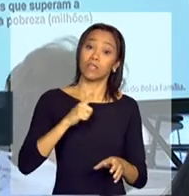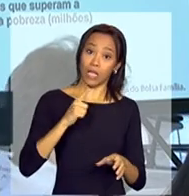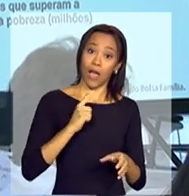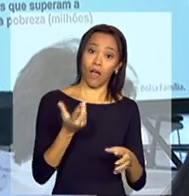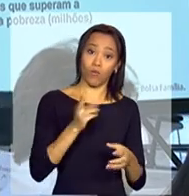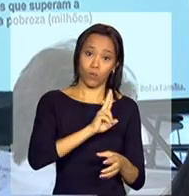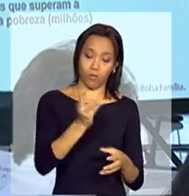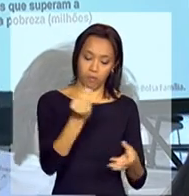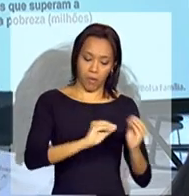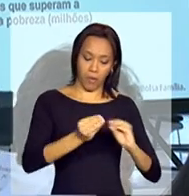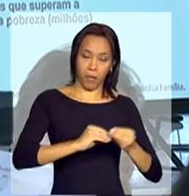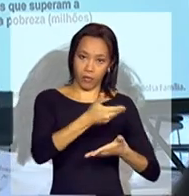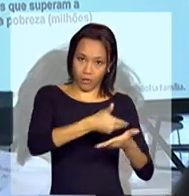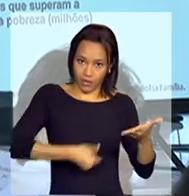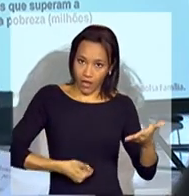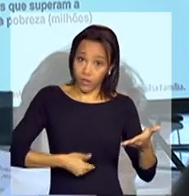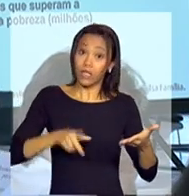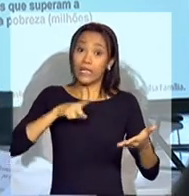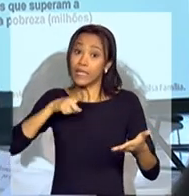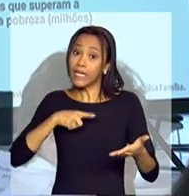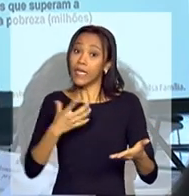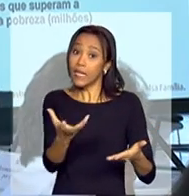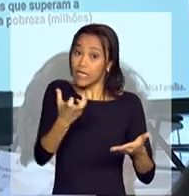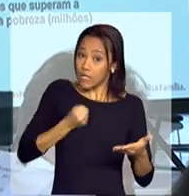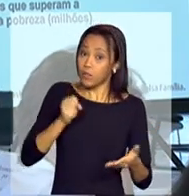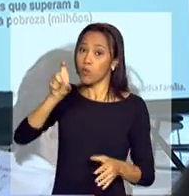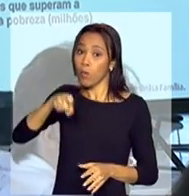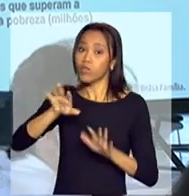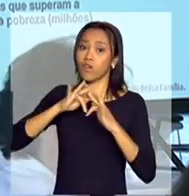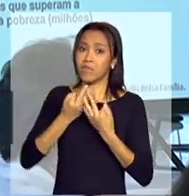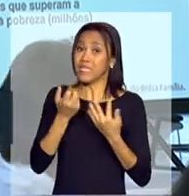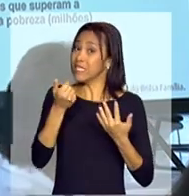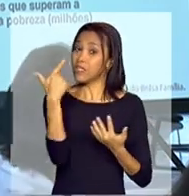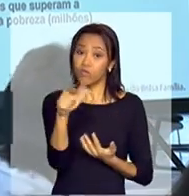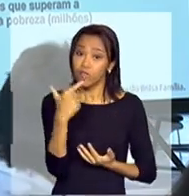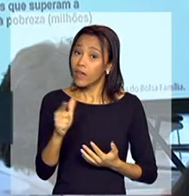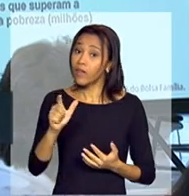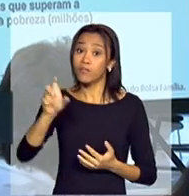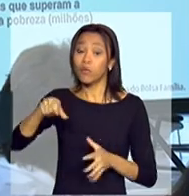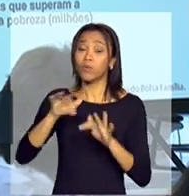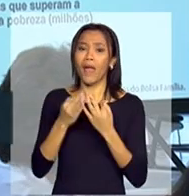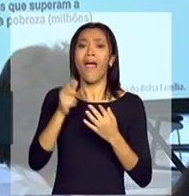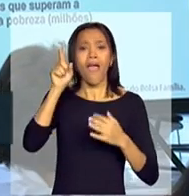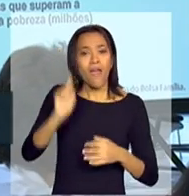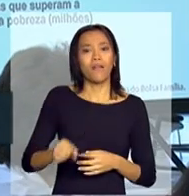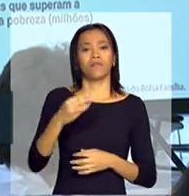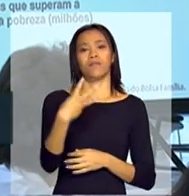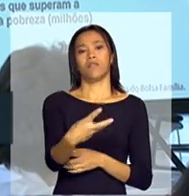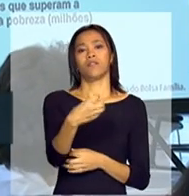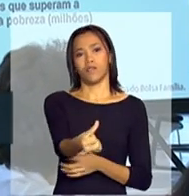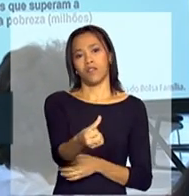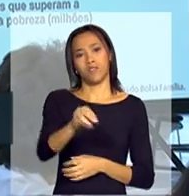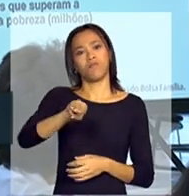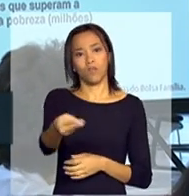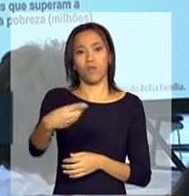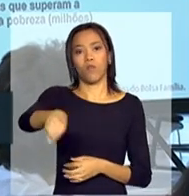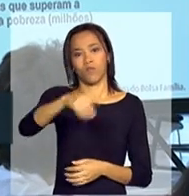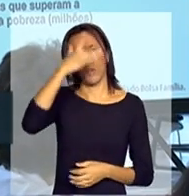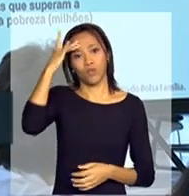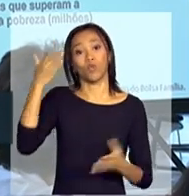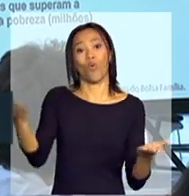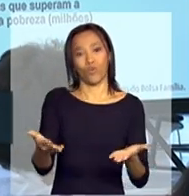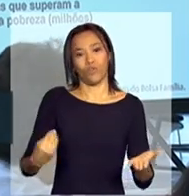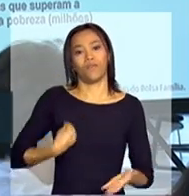recebem o Bolsa Família. Se o Bolsa Família deixasse de existir, seriam 36 milhões em extrema pobreza